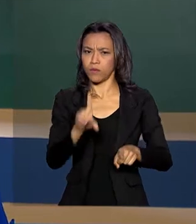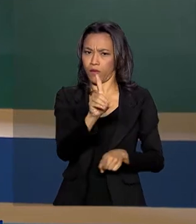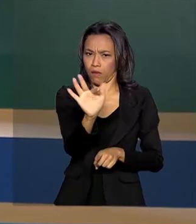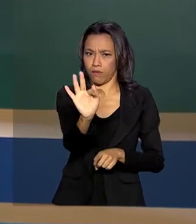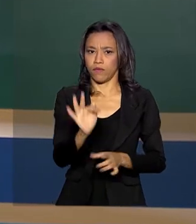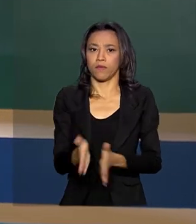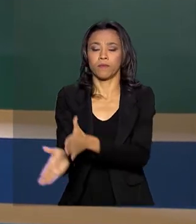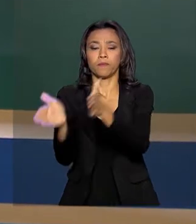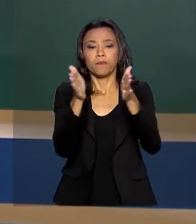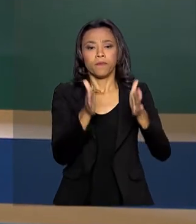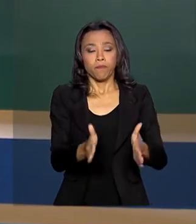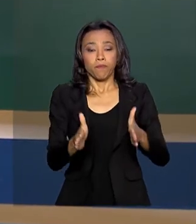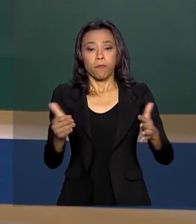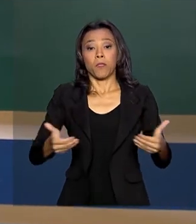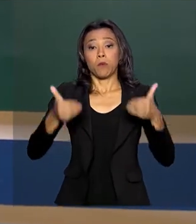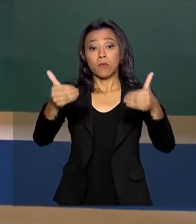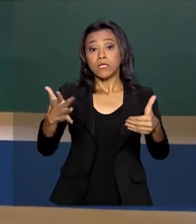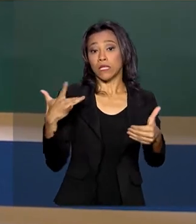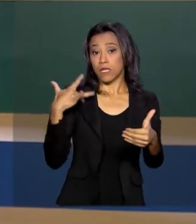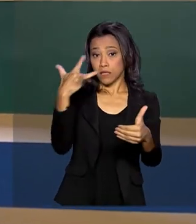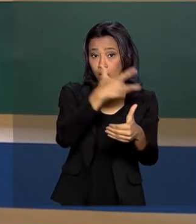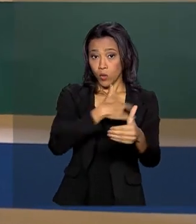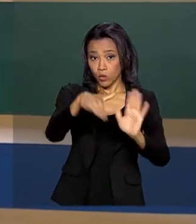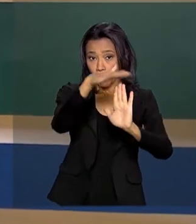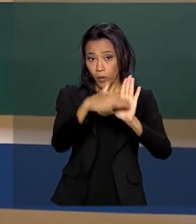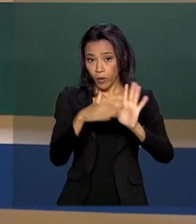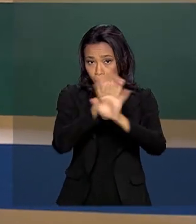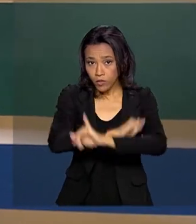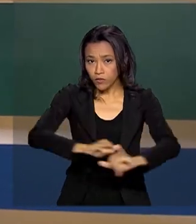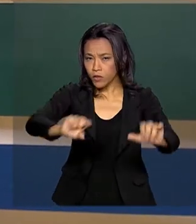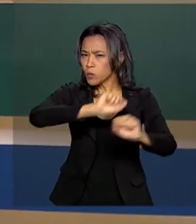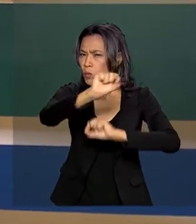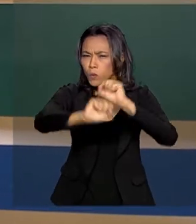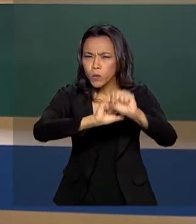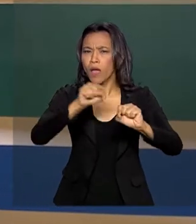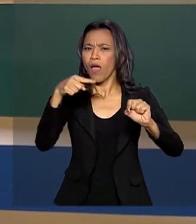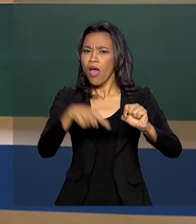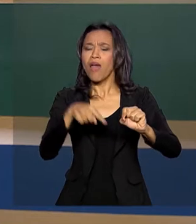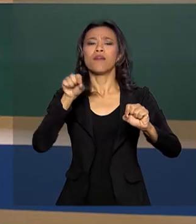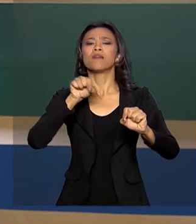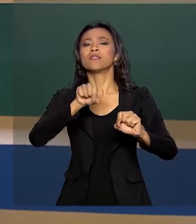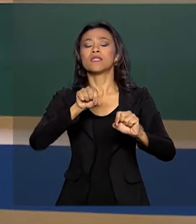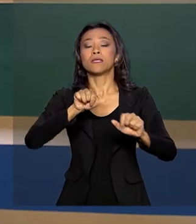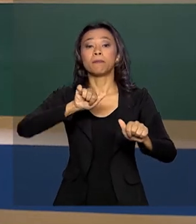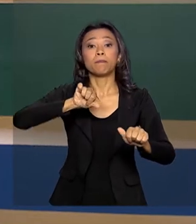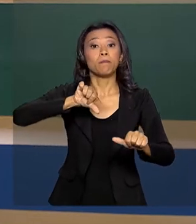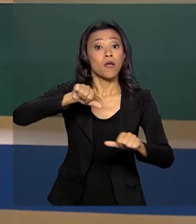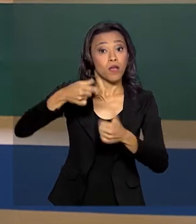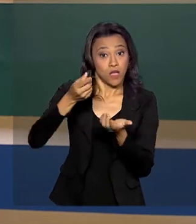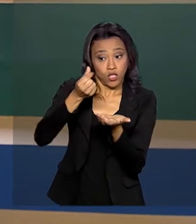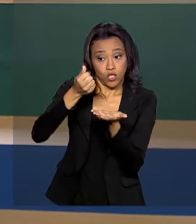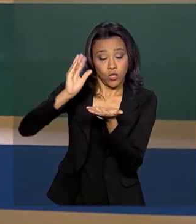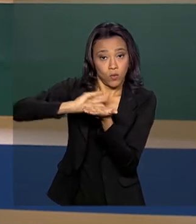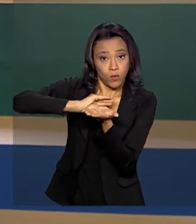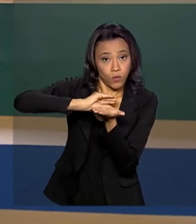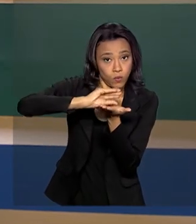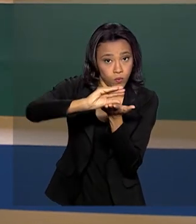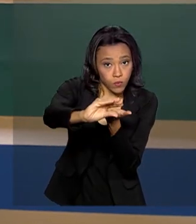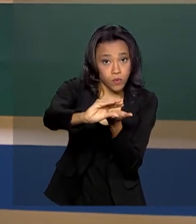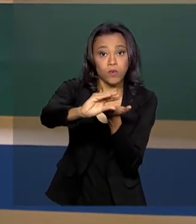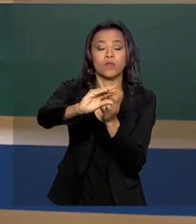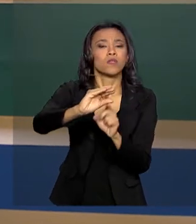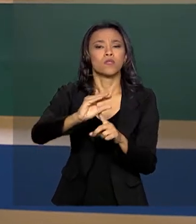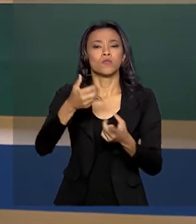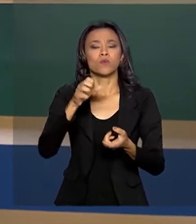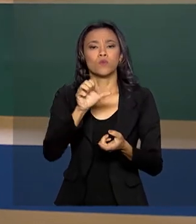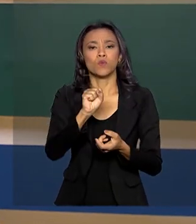O Ministério da Saúde lançou o programa Previne Brasil, que altera procedimentos de repasse de recursos do SUS para os